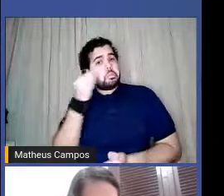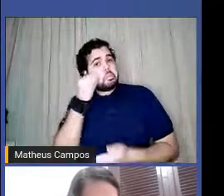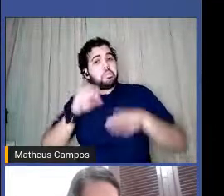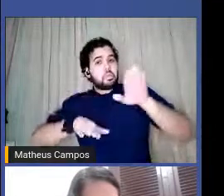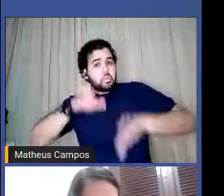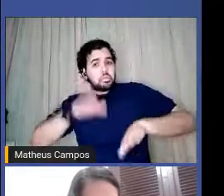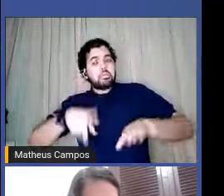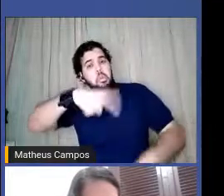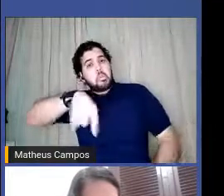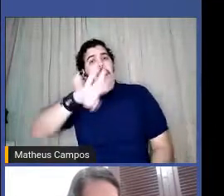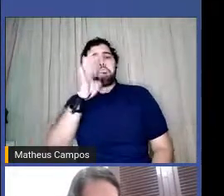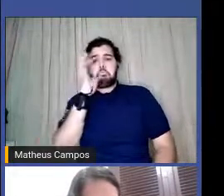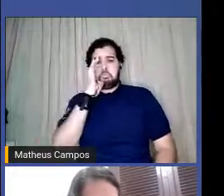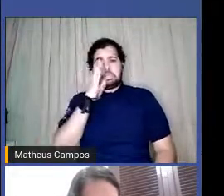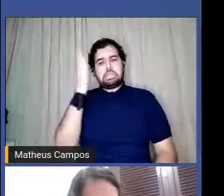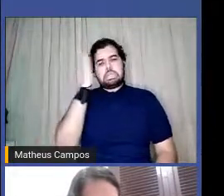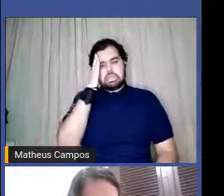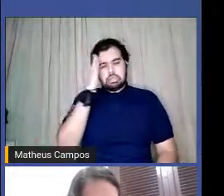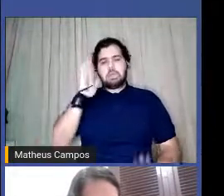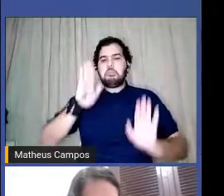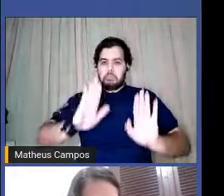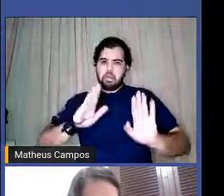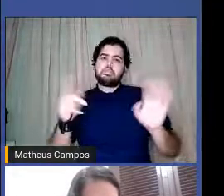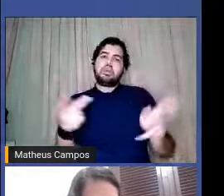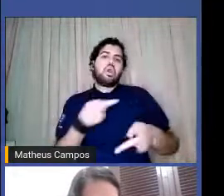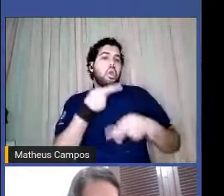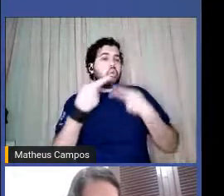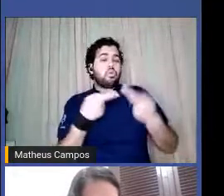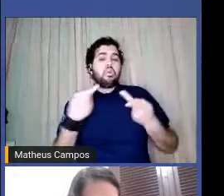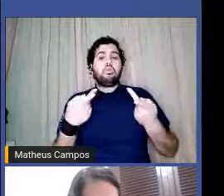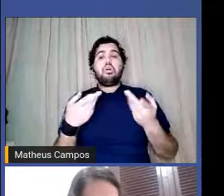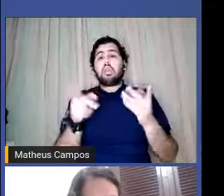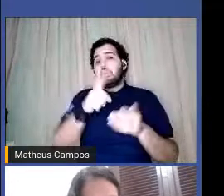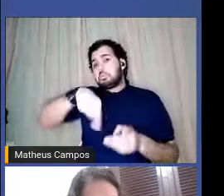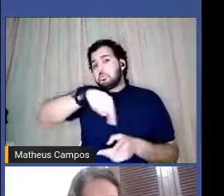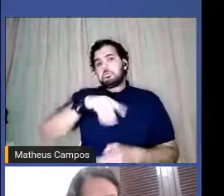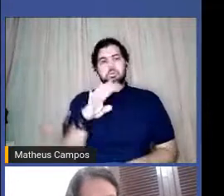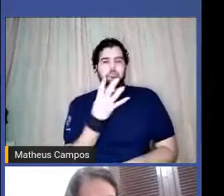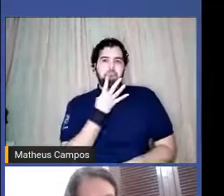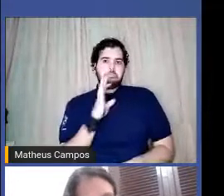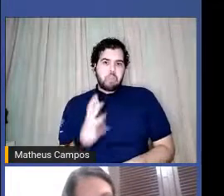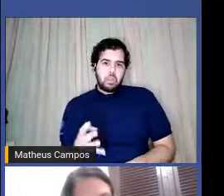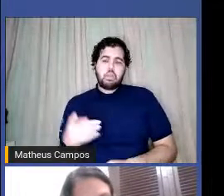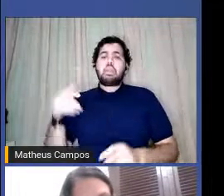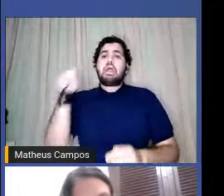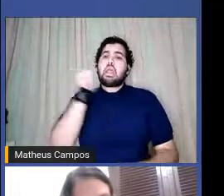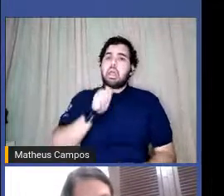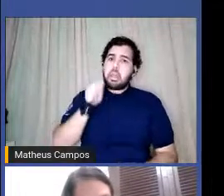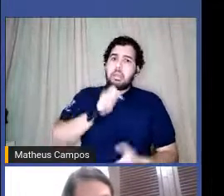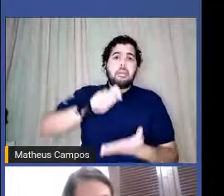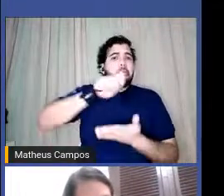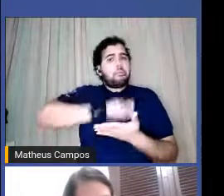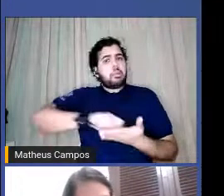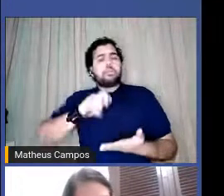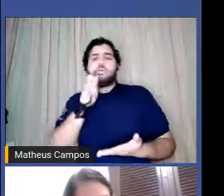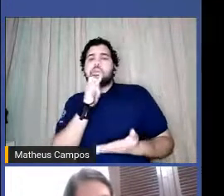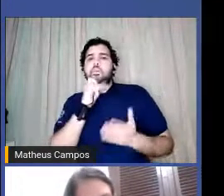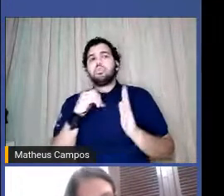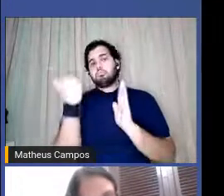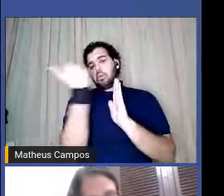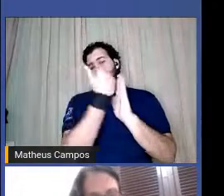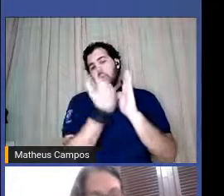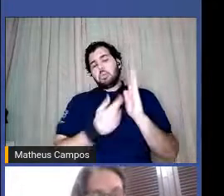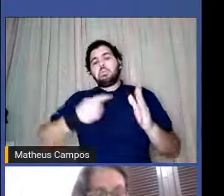assistindo sabe, né, mas eu vou deixar aqui falar para quem nos conheça, as mulheres escrevem, seja uma receita de bolo, uma